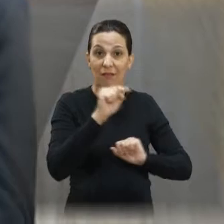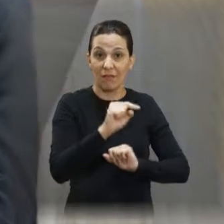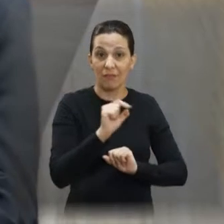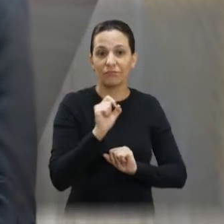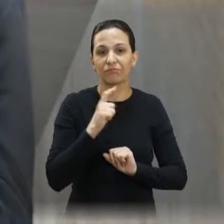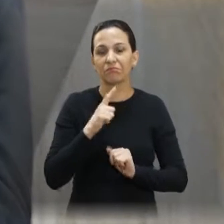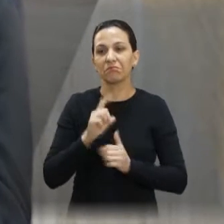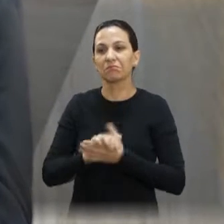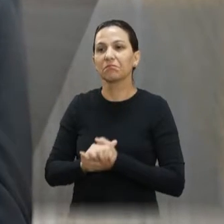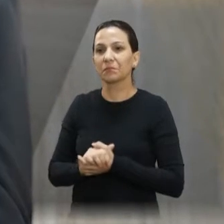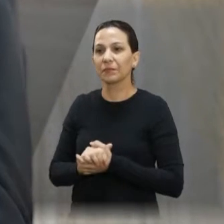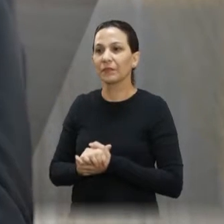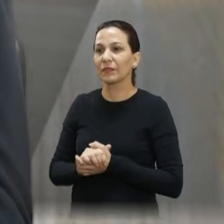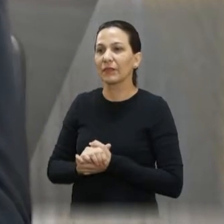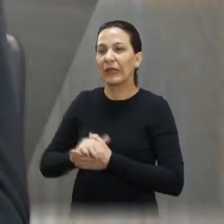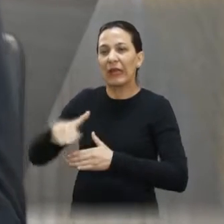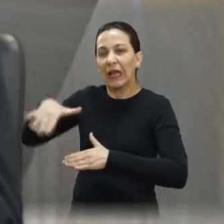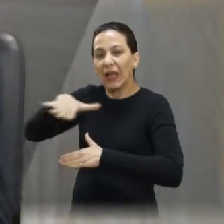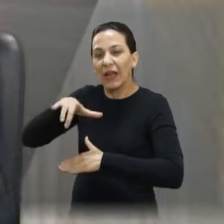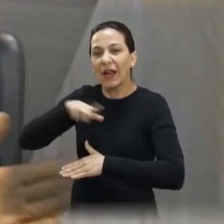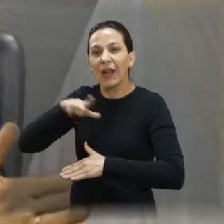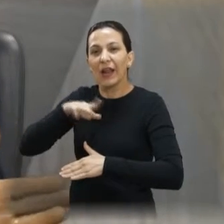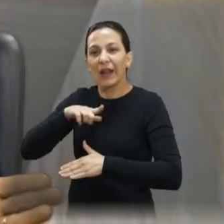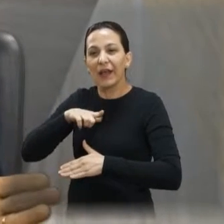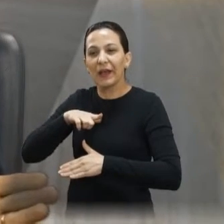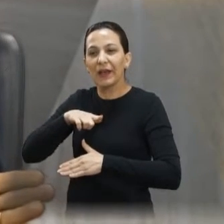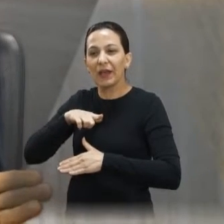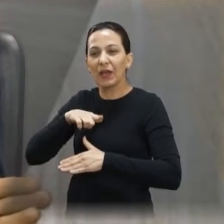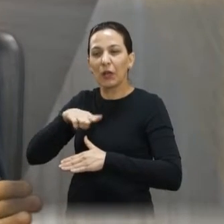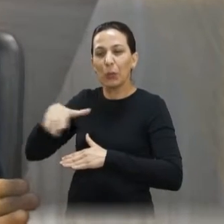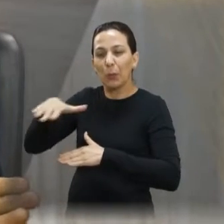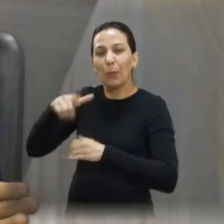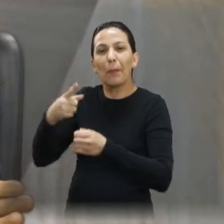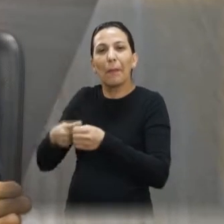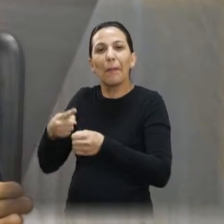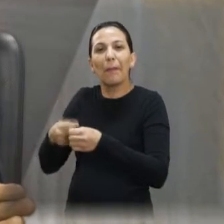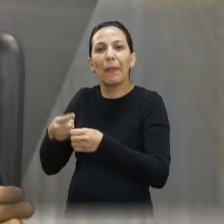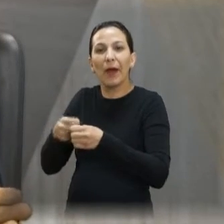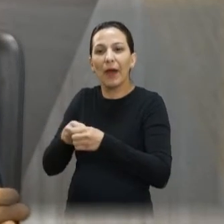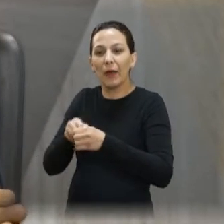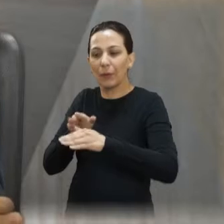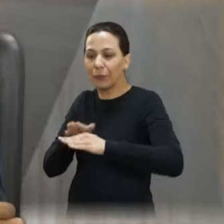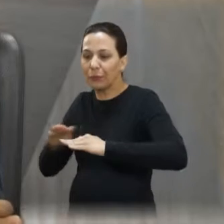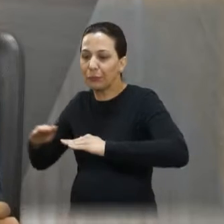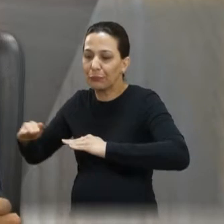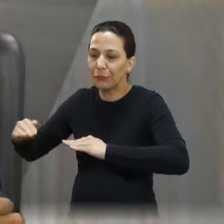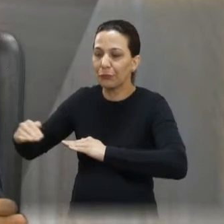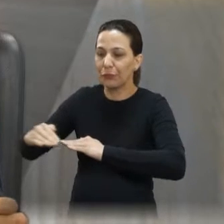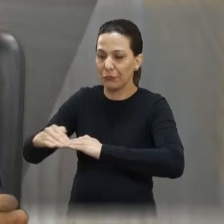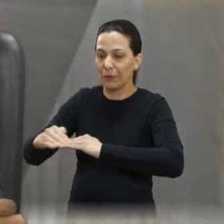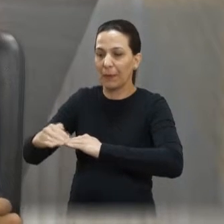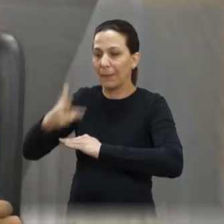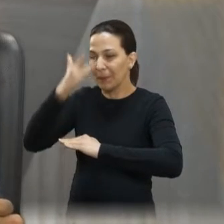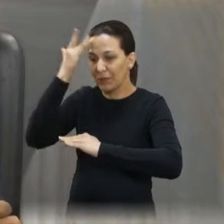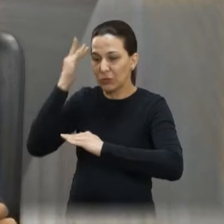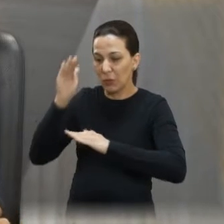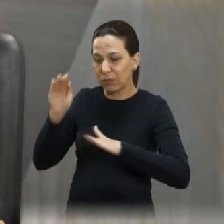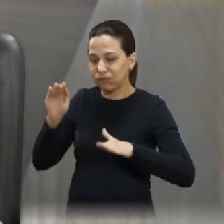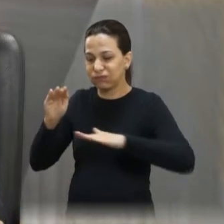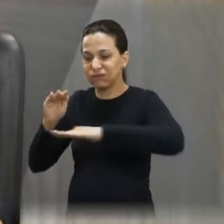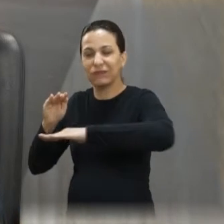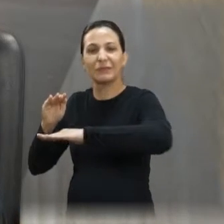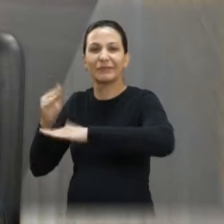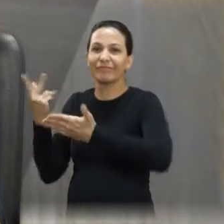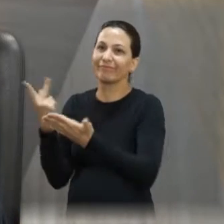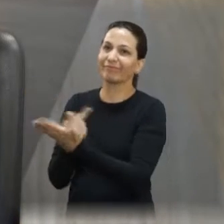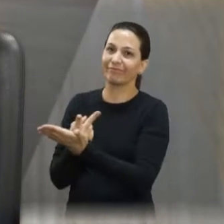ia até o final para pegar Miller Marcos à esquerda, como tem o anel viário ali na direita, o pessoal entrava na contramão, estava muito perigoso. Então, eu pedi